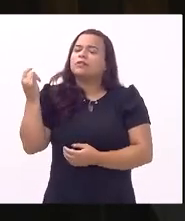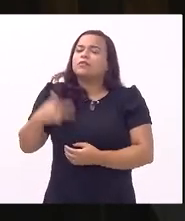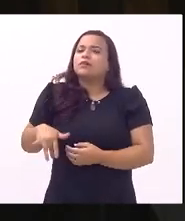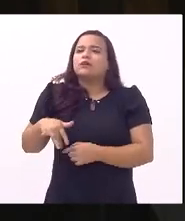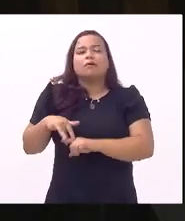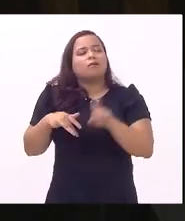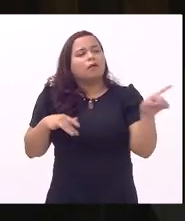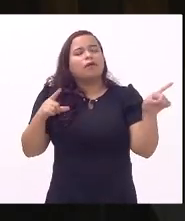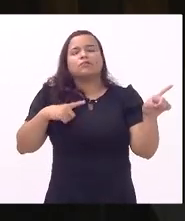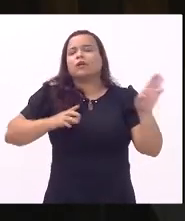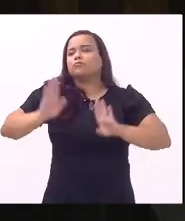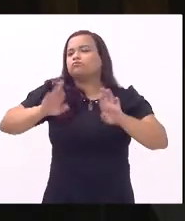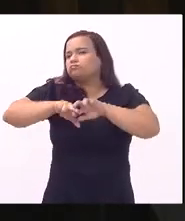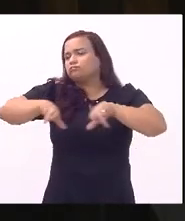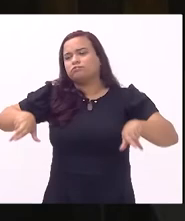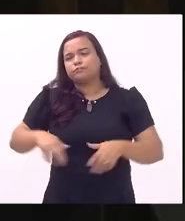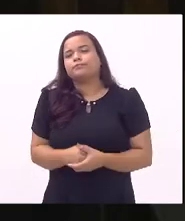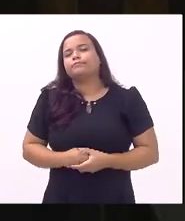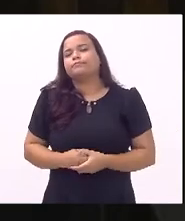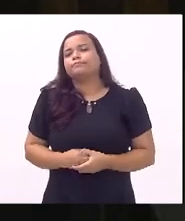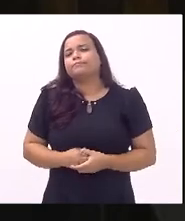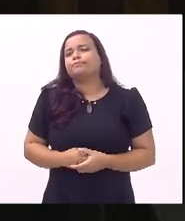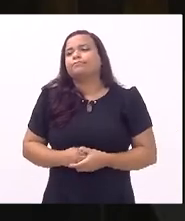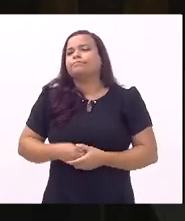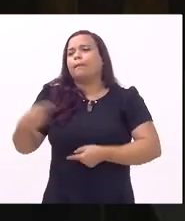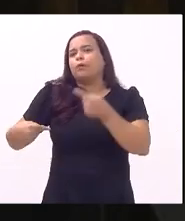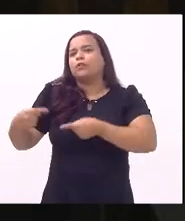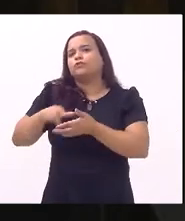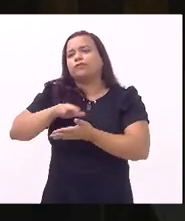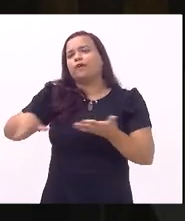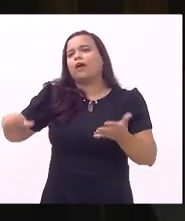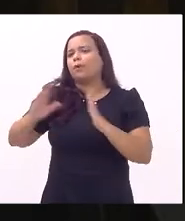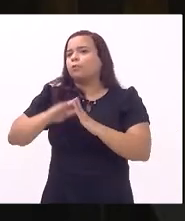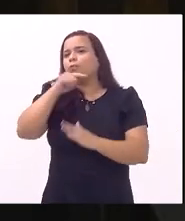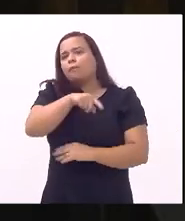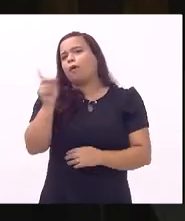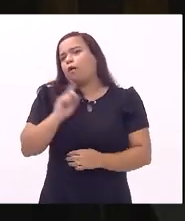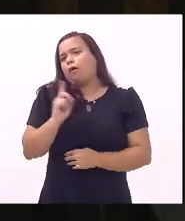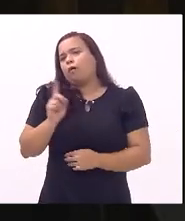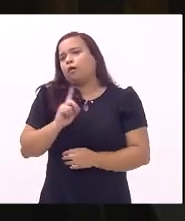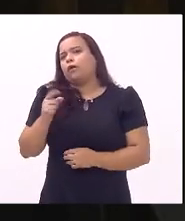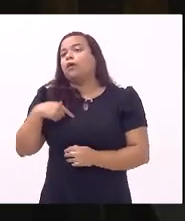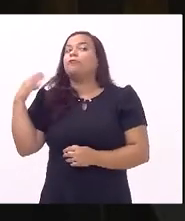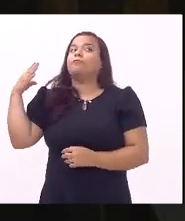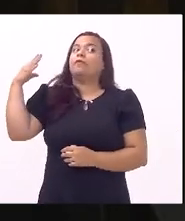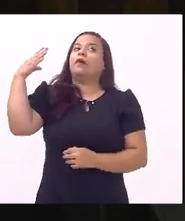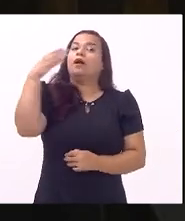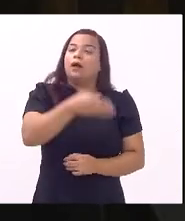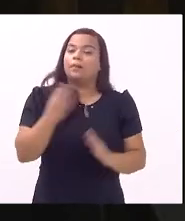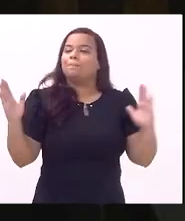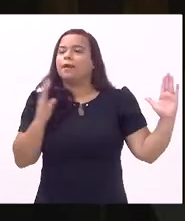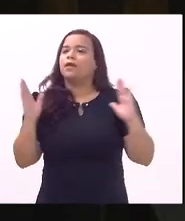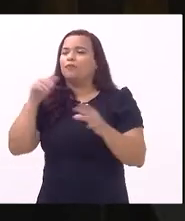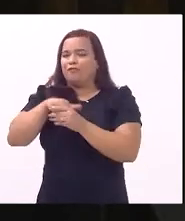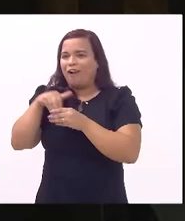eleitoral os políticos que não moram em São Gonçalo vão no período eleitoral para São Gonçalo